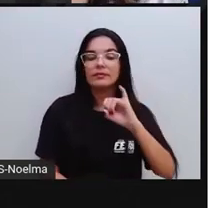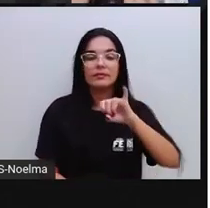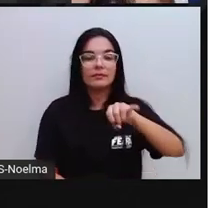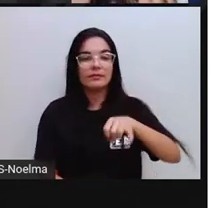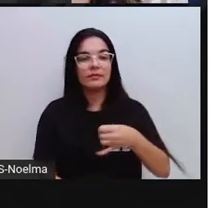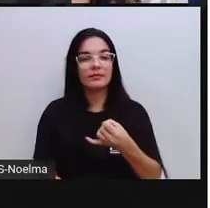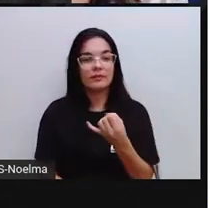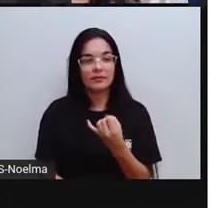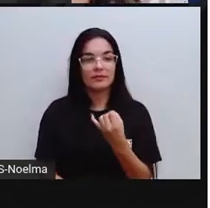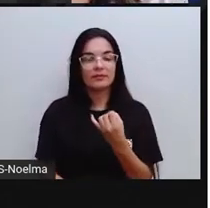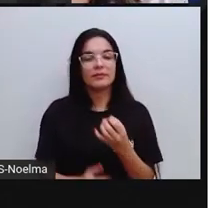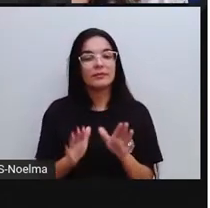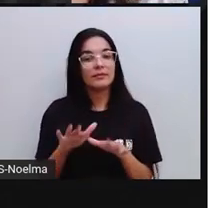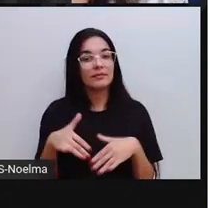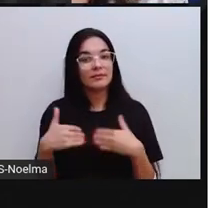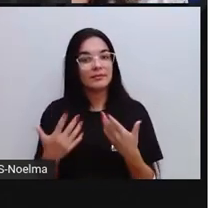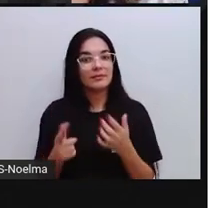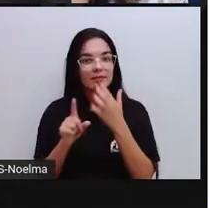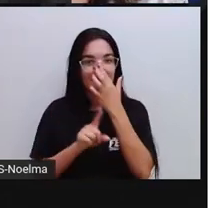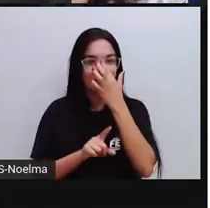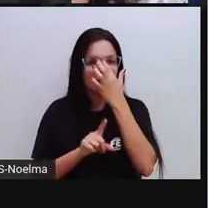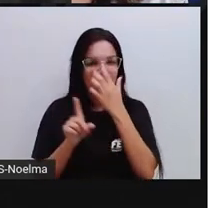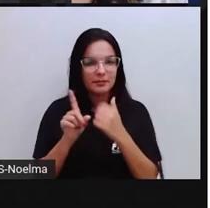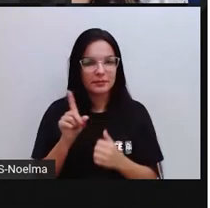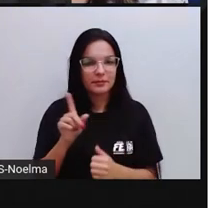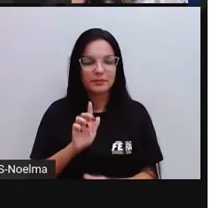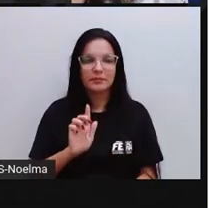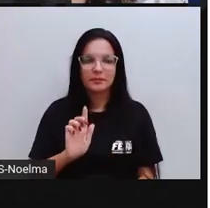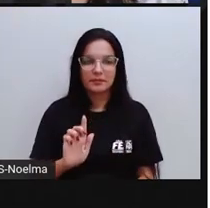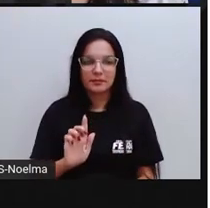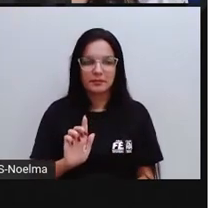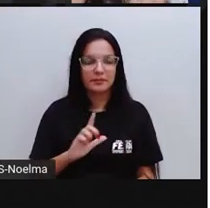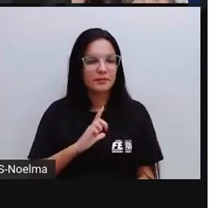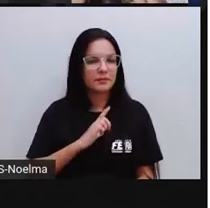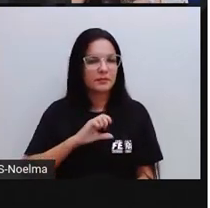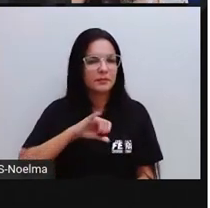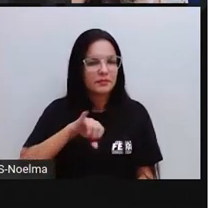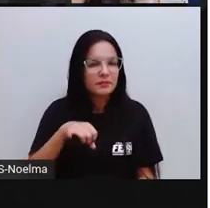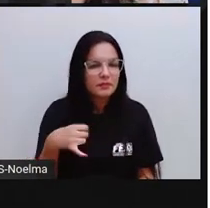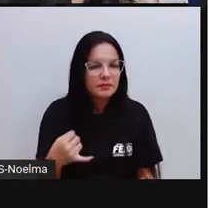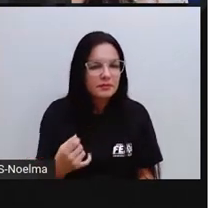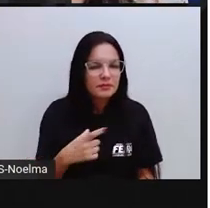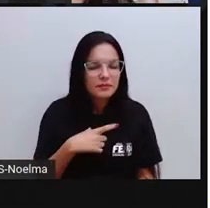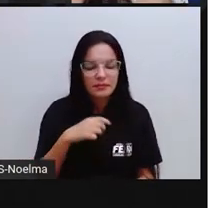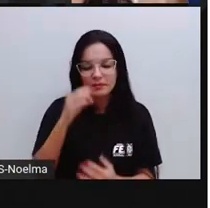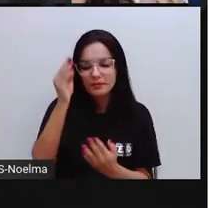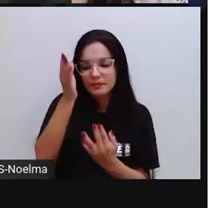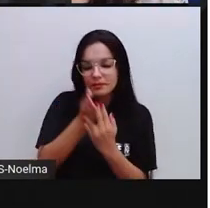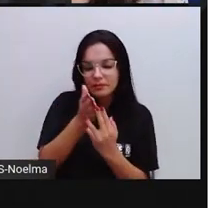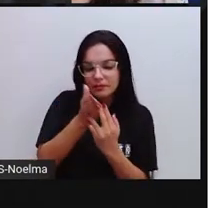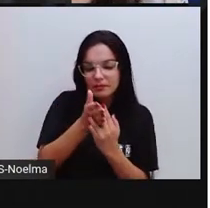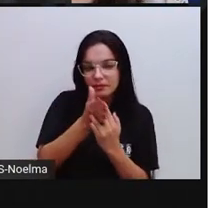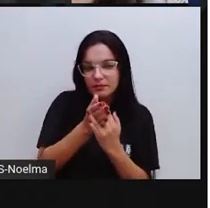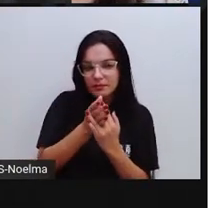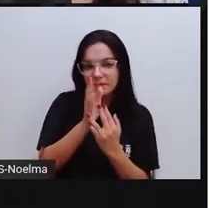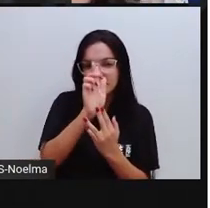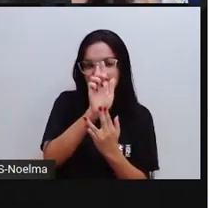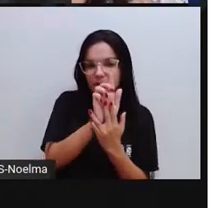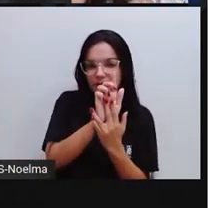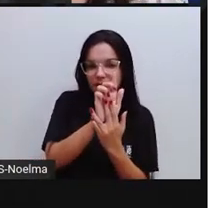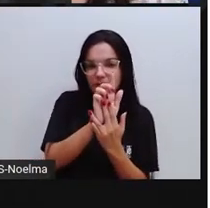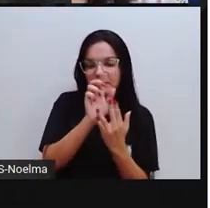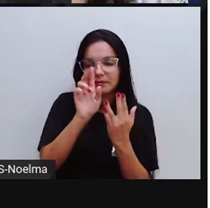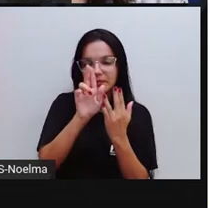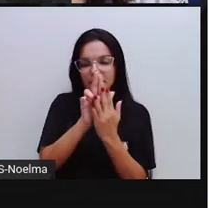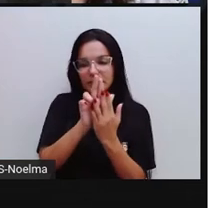se lá nessas palavrinhas, né, que U, U, G tem som de G, eu colocar a letra U entre a vogal